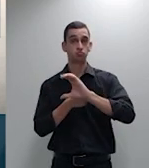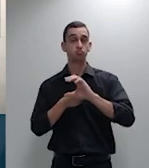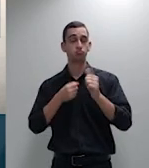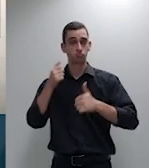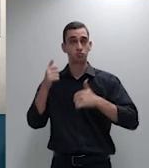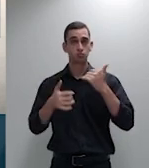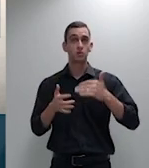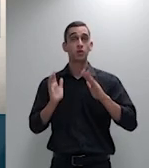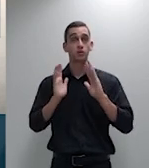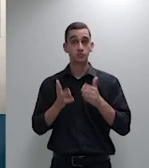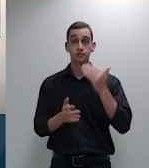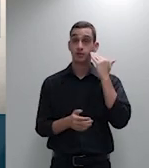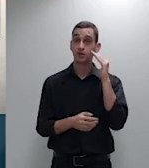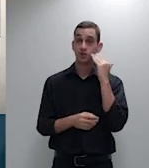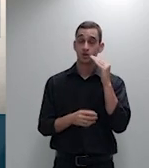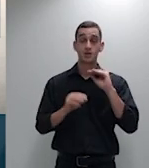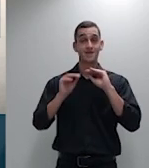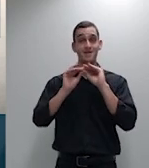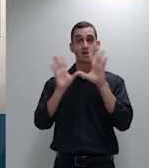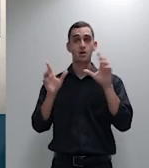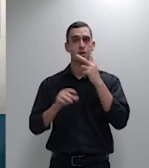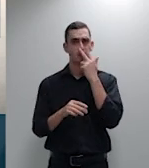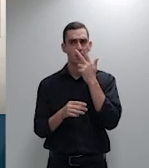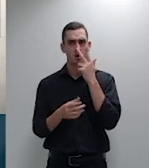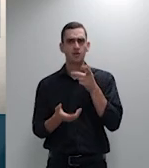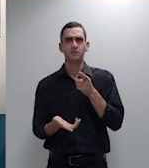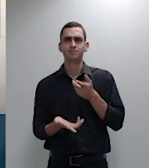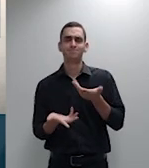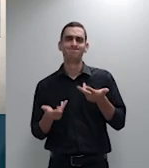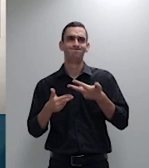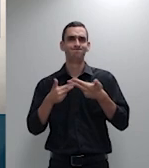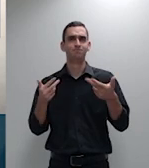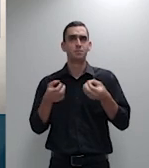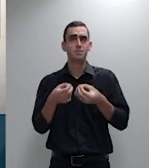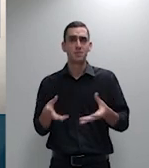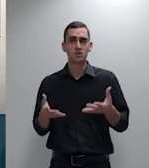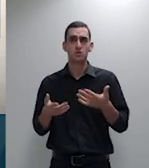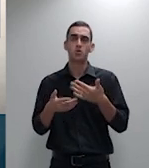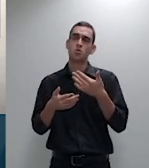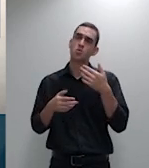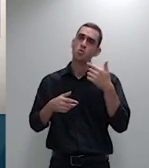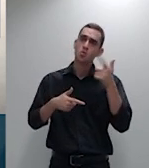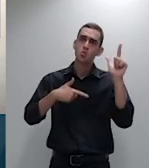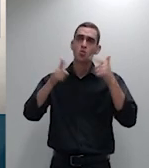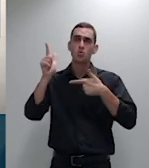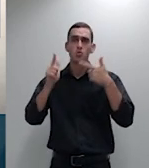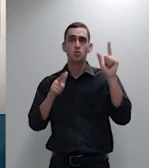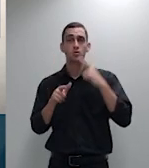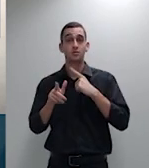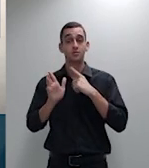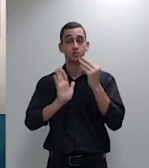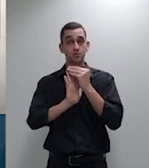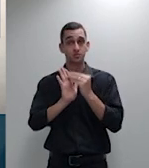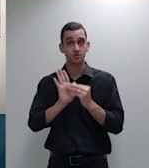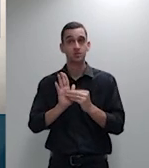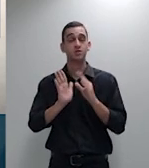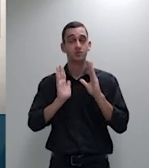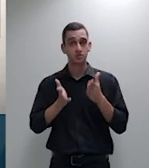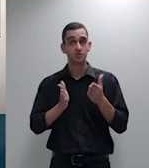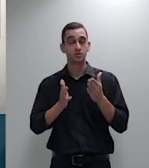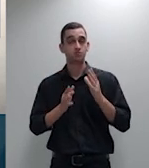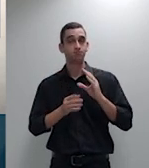abusivos reajustes por faixa etária sem base atuarial e dole que onerasse excessivamente ao consumidor